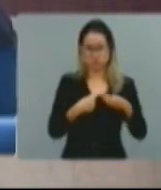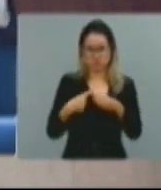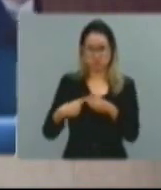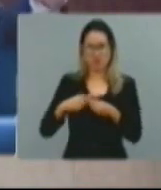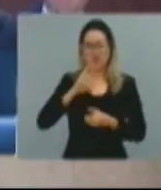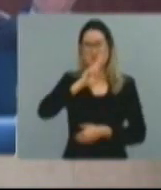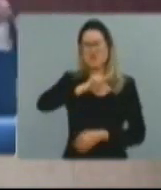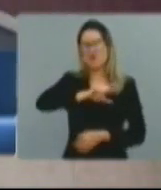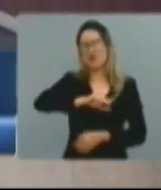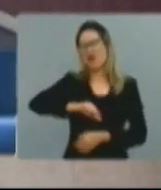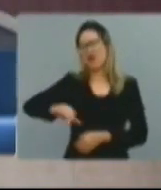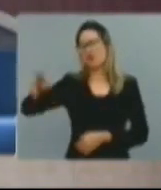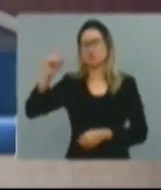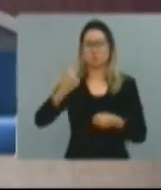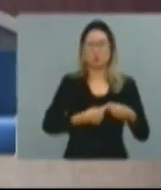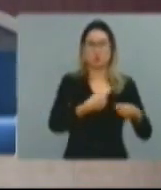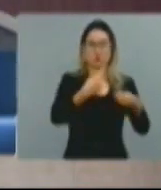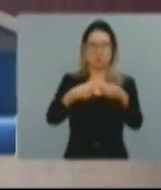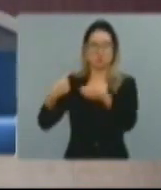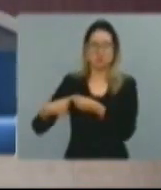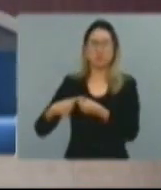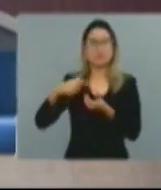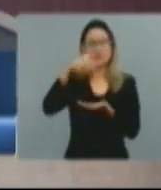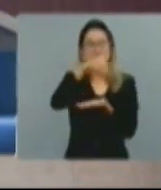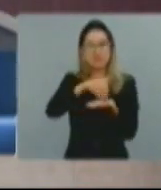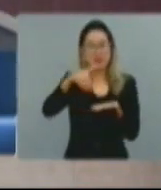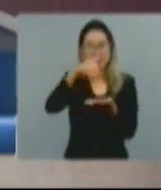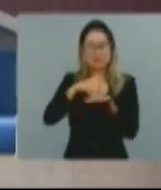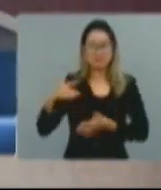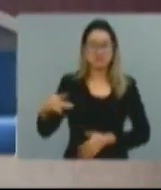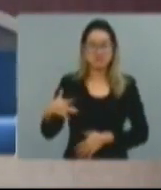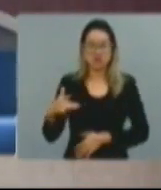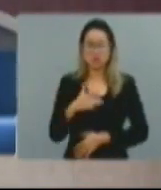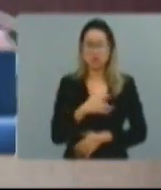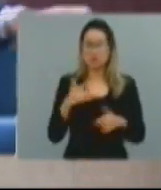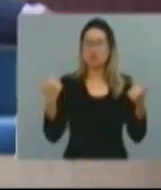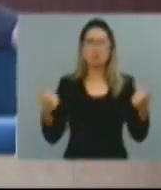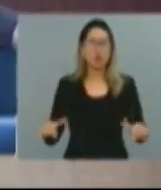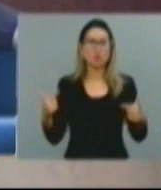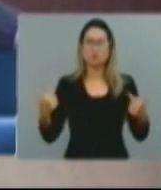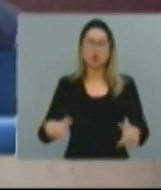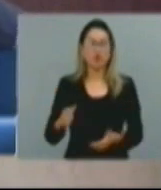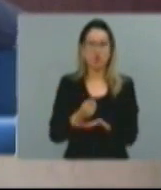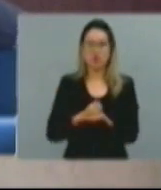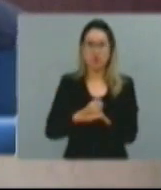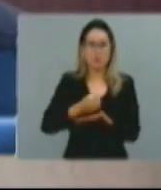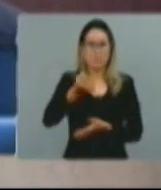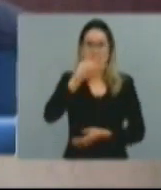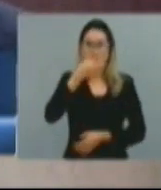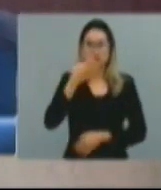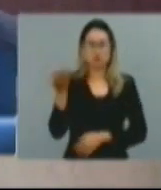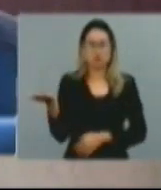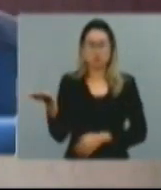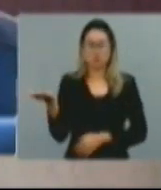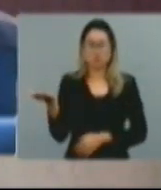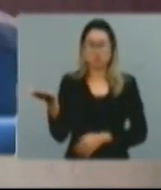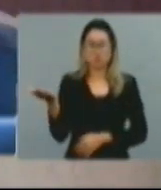vários municípios, secretários de saúde, não tem remédio. É o